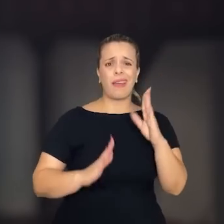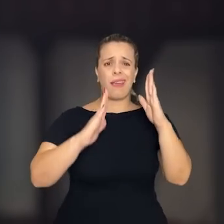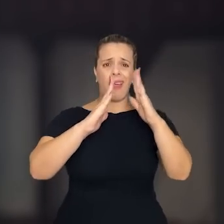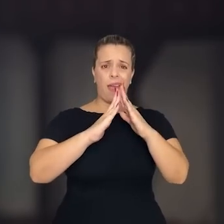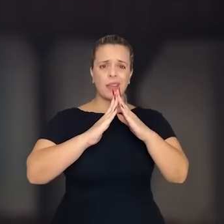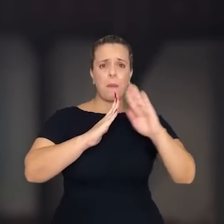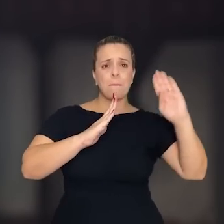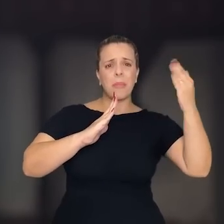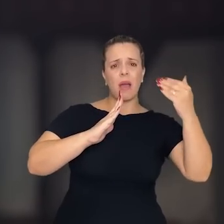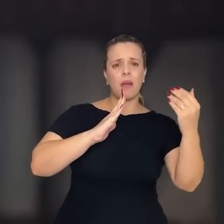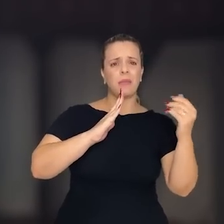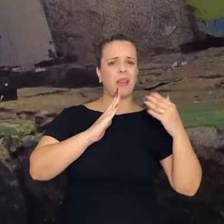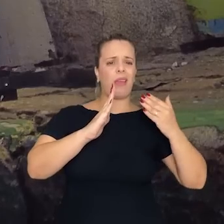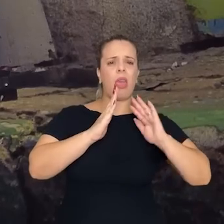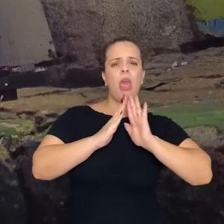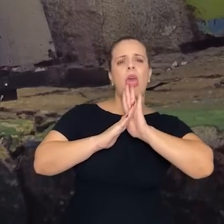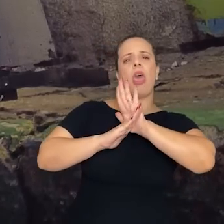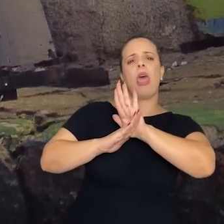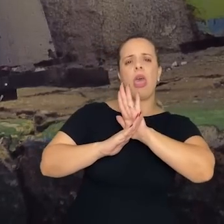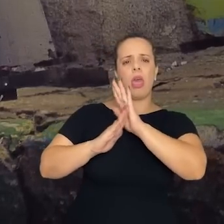escoradas para não cair.